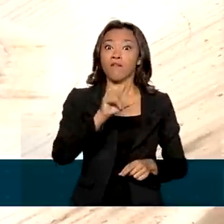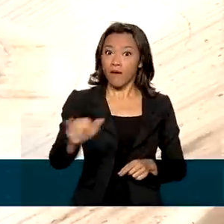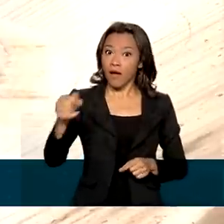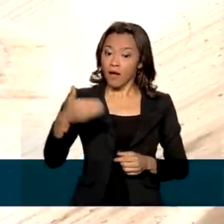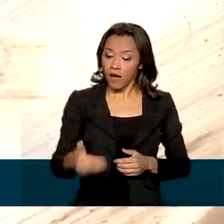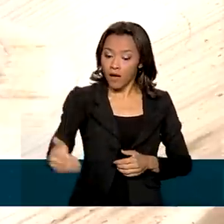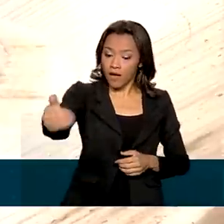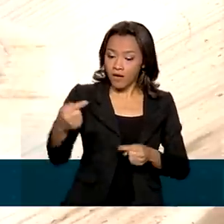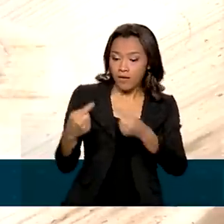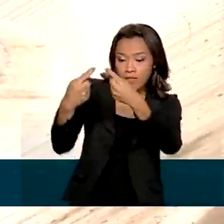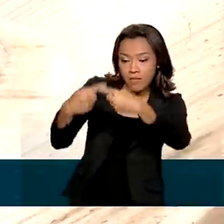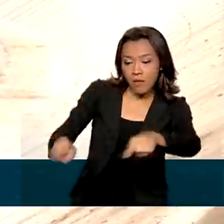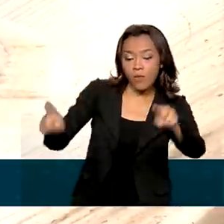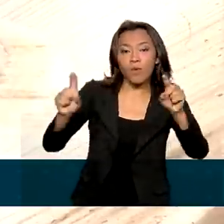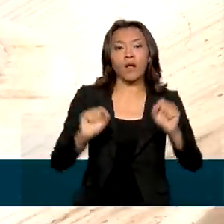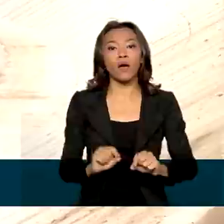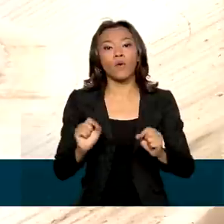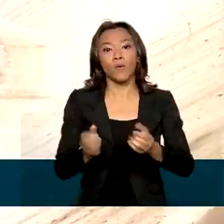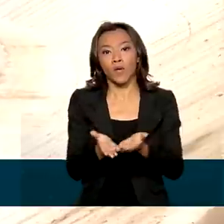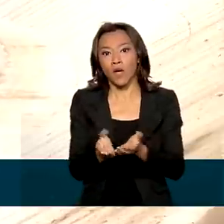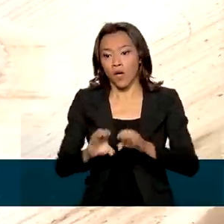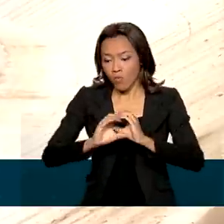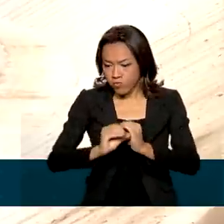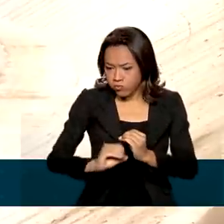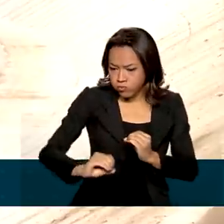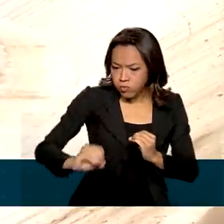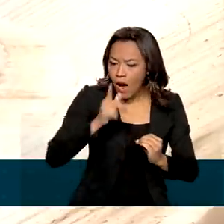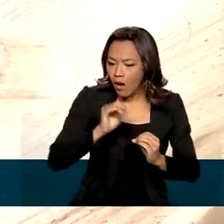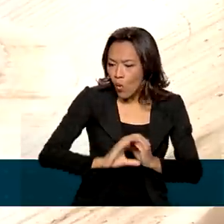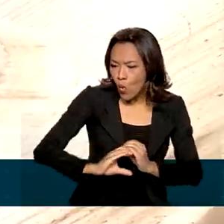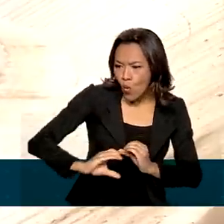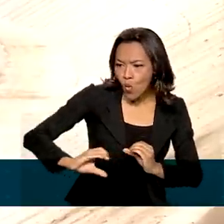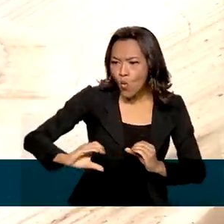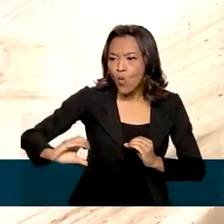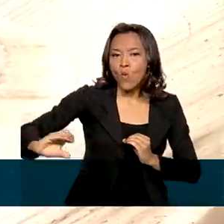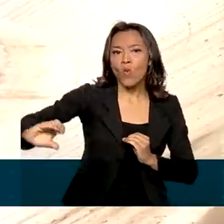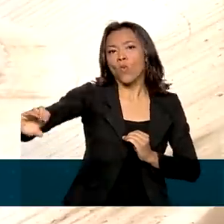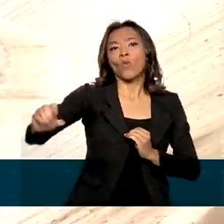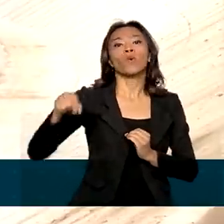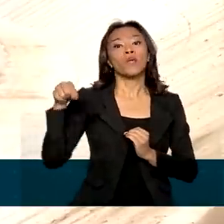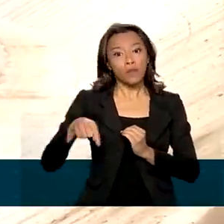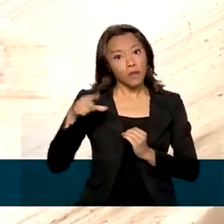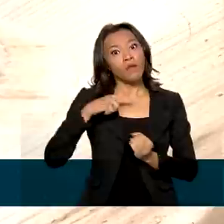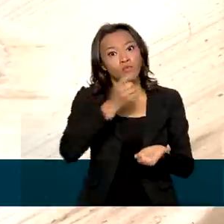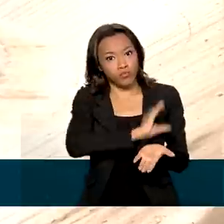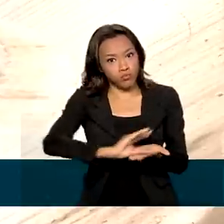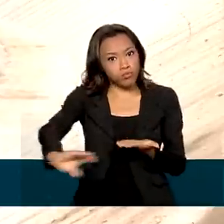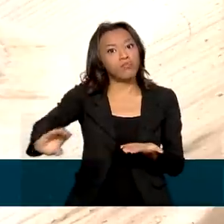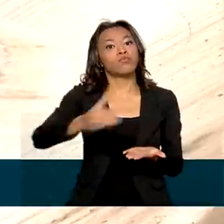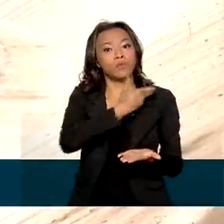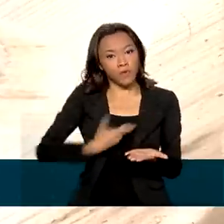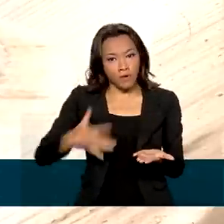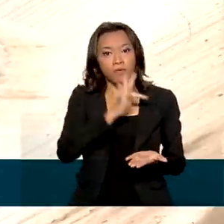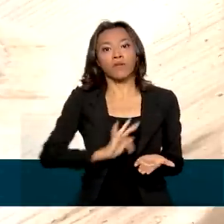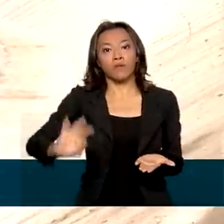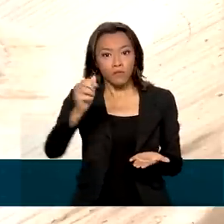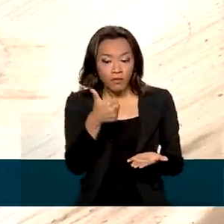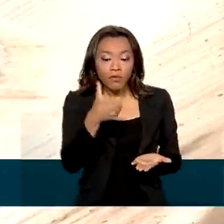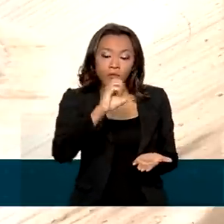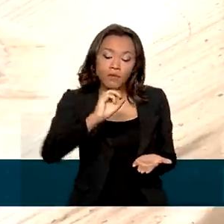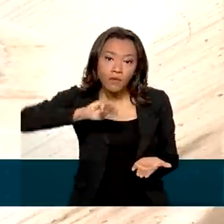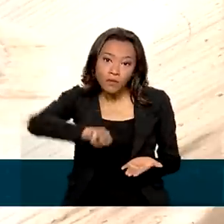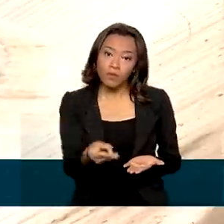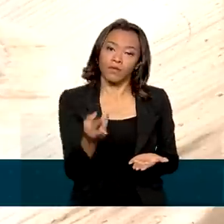a captação definitiva do ramal de Sertânia, que contou com um investimento federal de 10 milhões de reais e vai